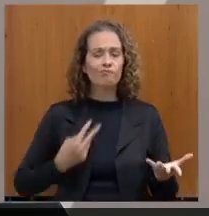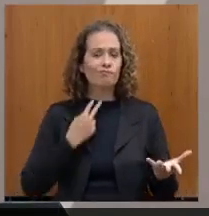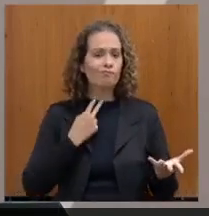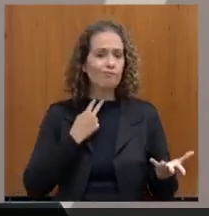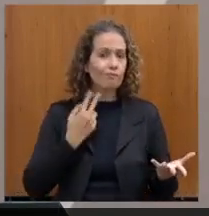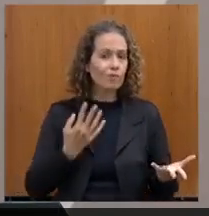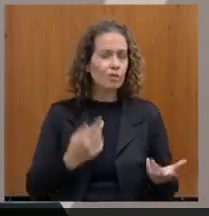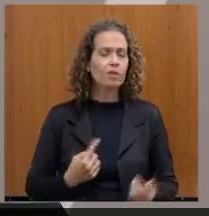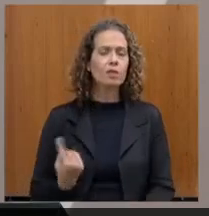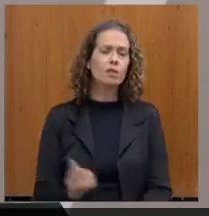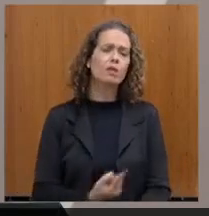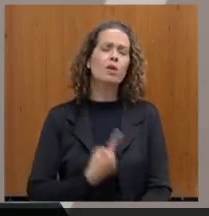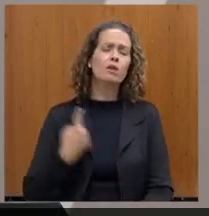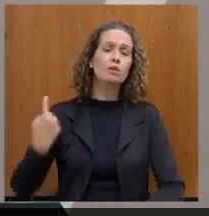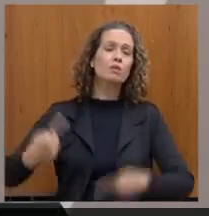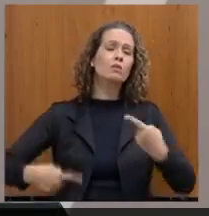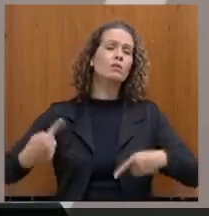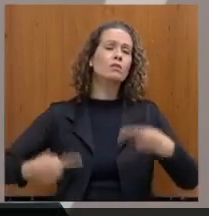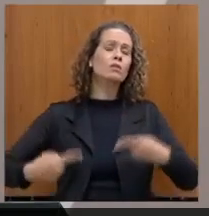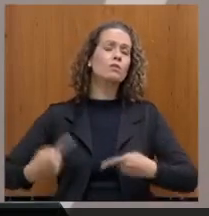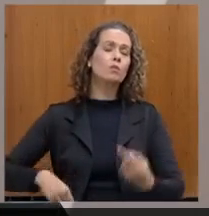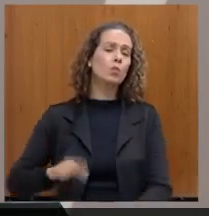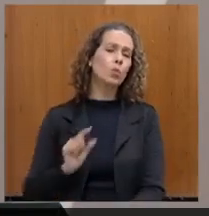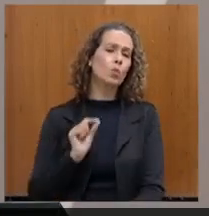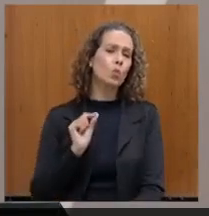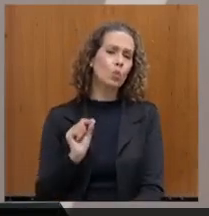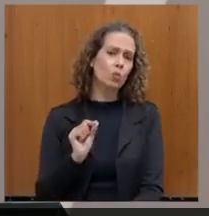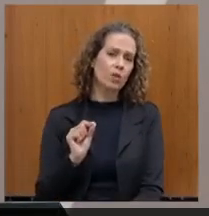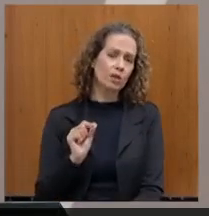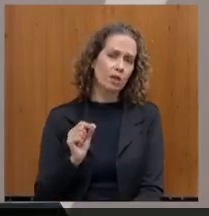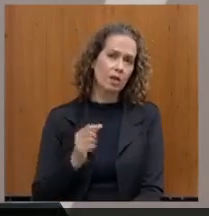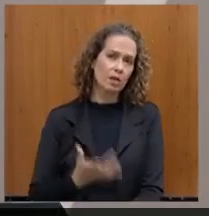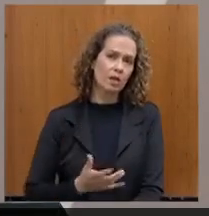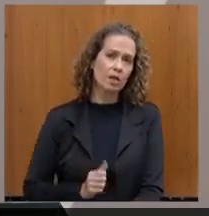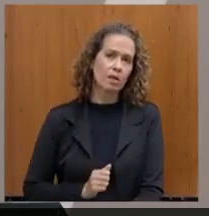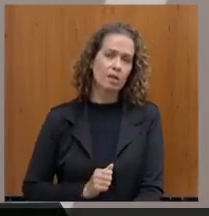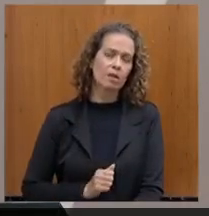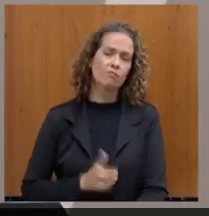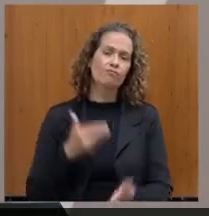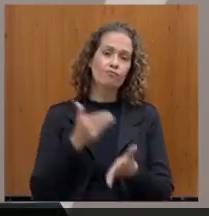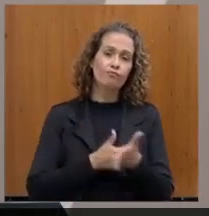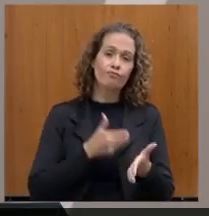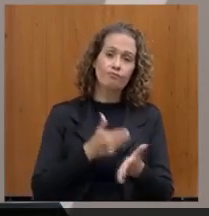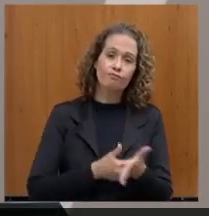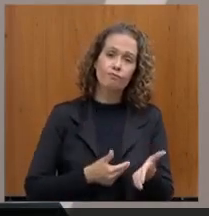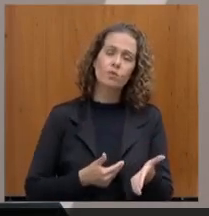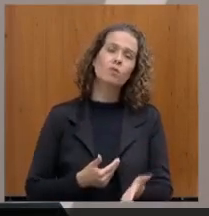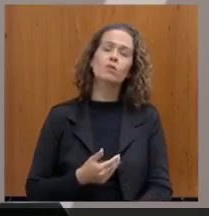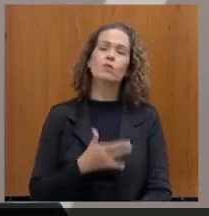nós estávamos discutindo a questão da de um déficit com a saúde